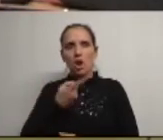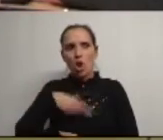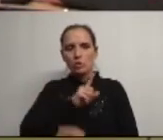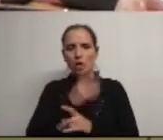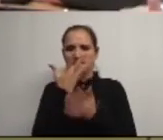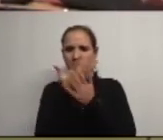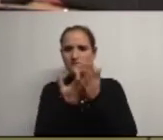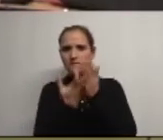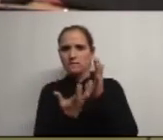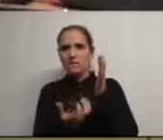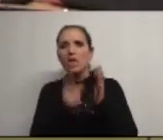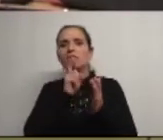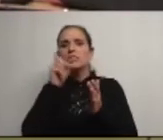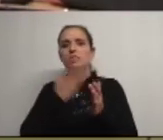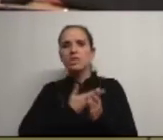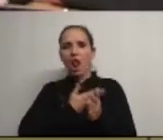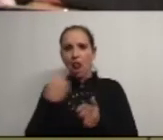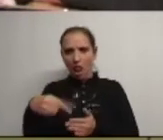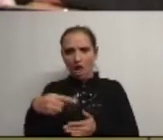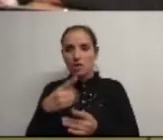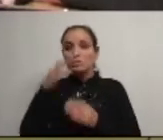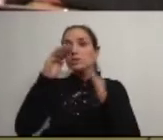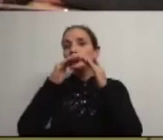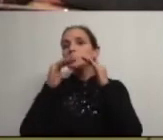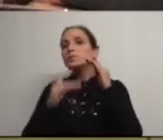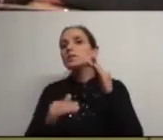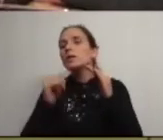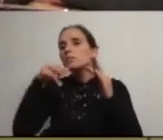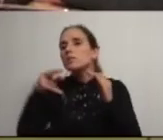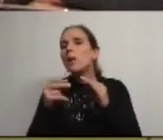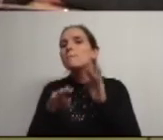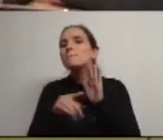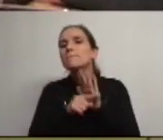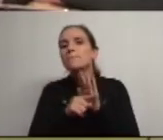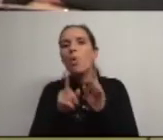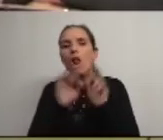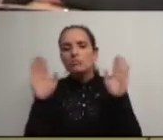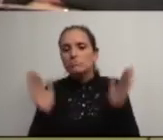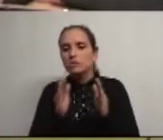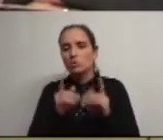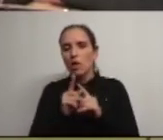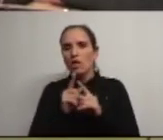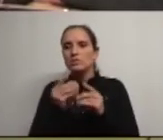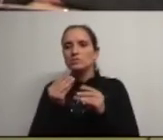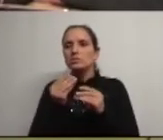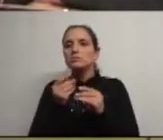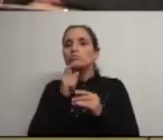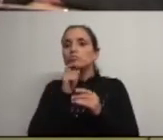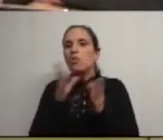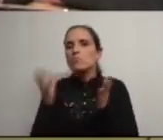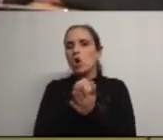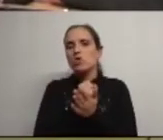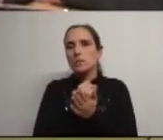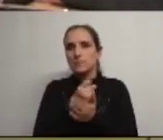abater na dívida ok nós descemos o valor do IMI para o valor mínimo que nos ia comer o possível aumento e